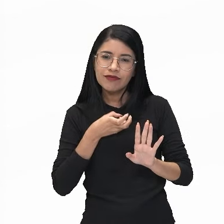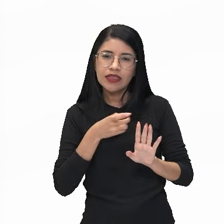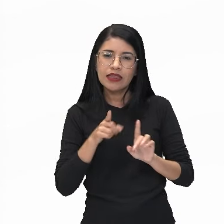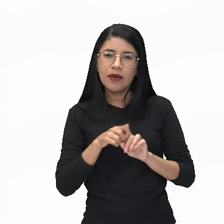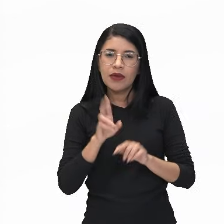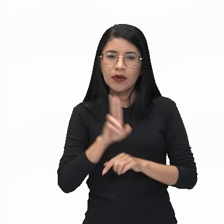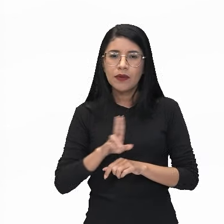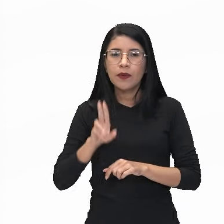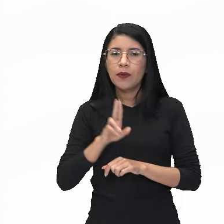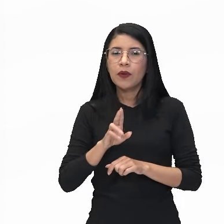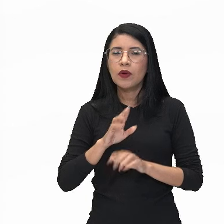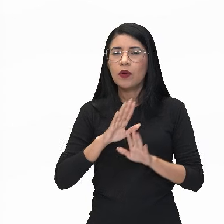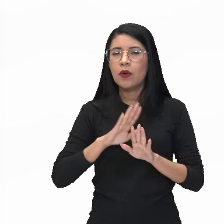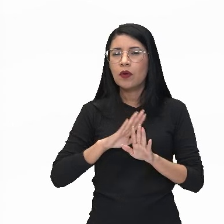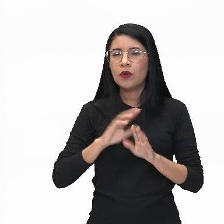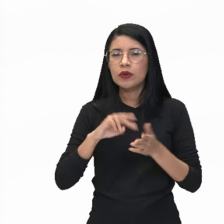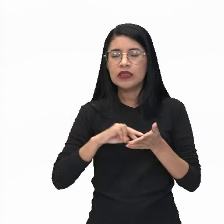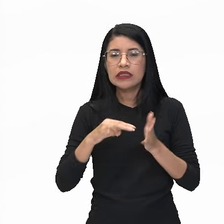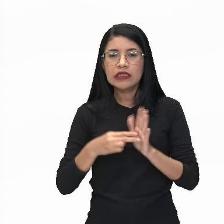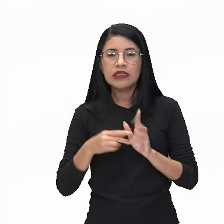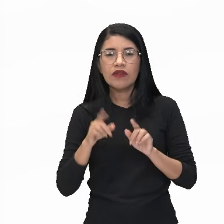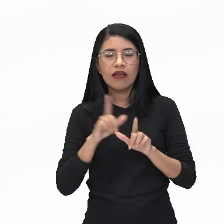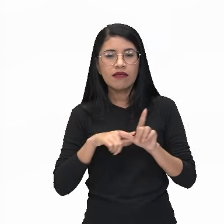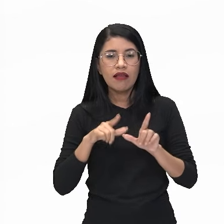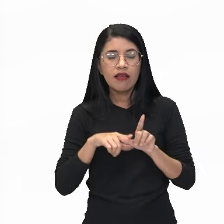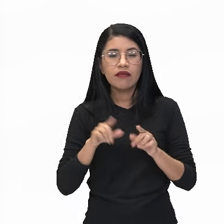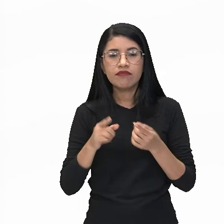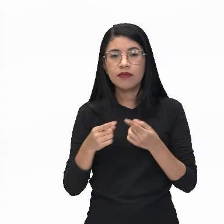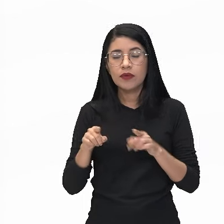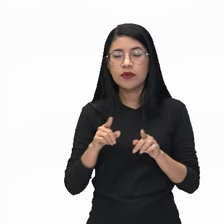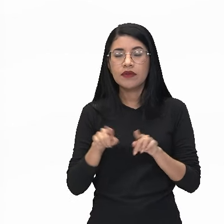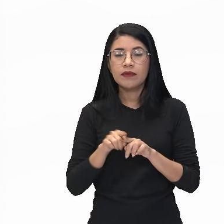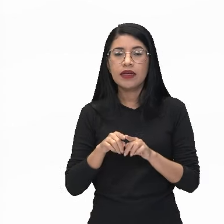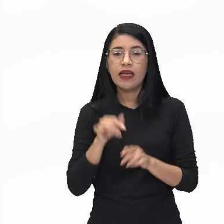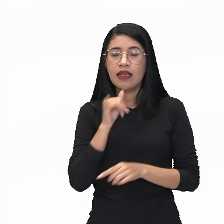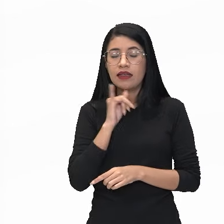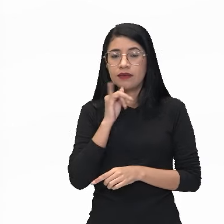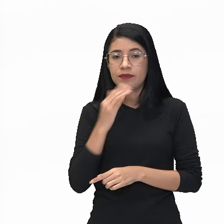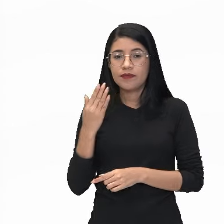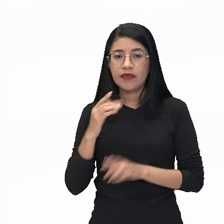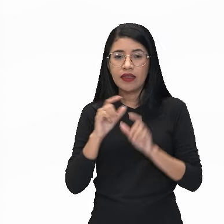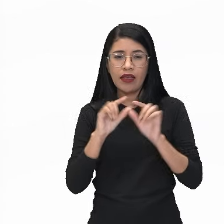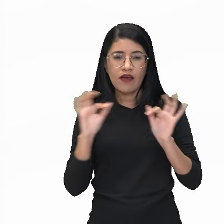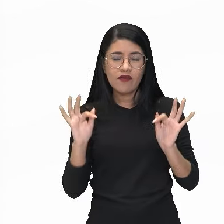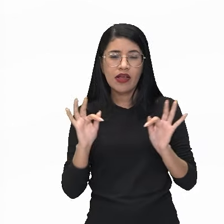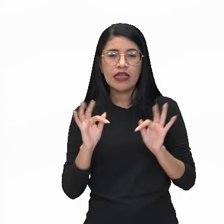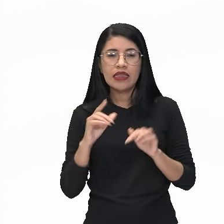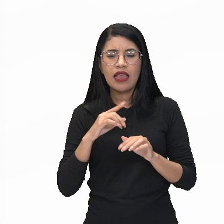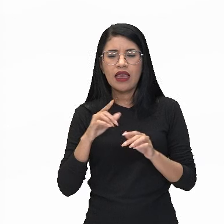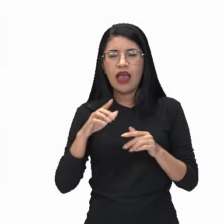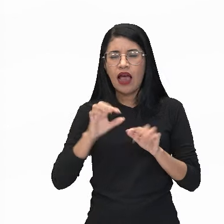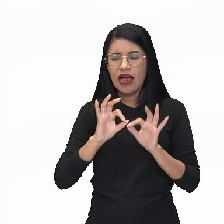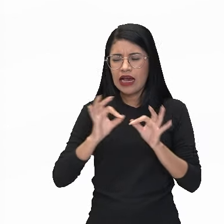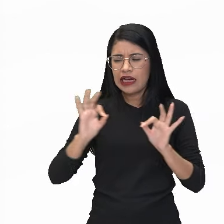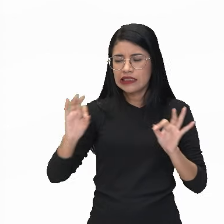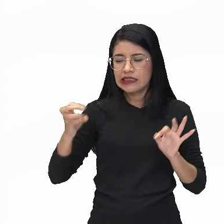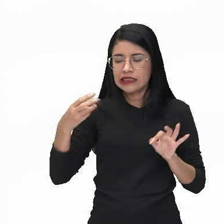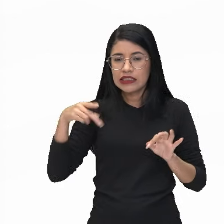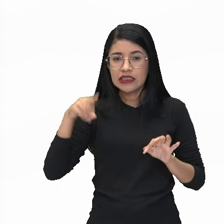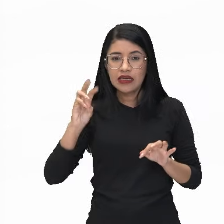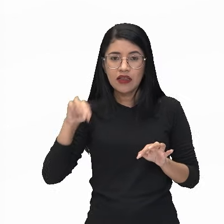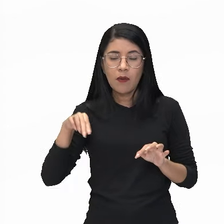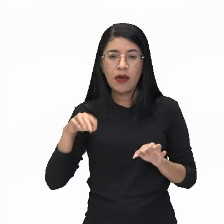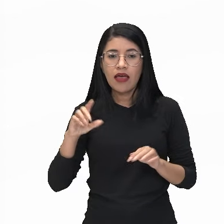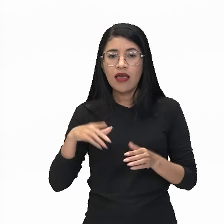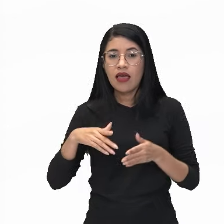emprego do sentido subjetivo, na letra da canção. Por exemplo, quando ele diz a bicha mede três quilômetros de largura, ela